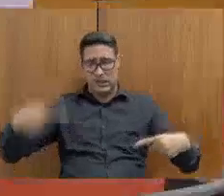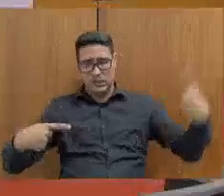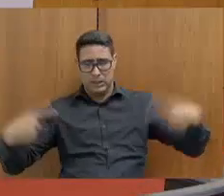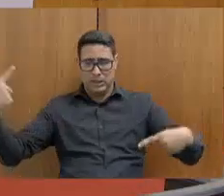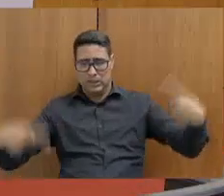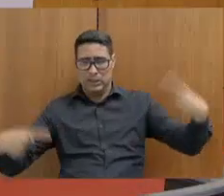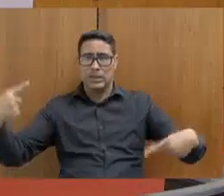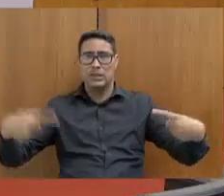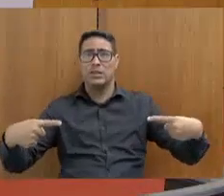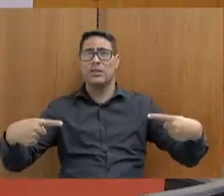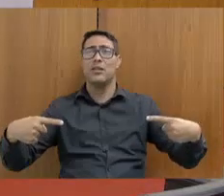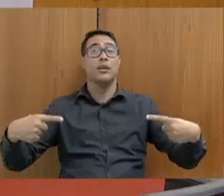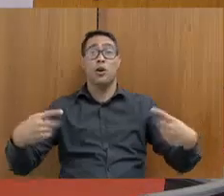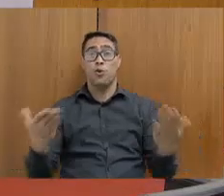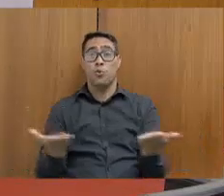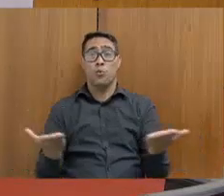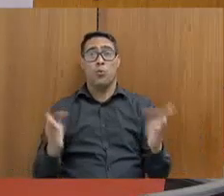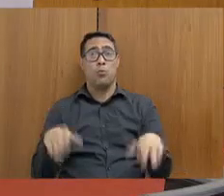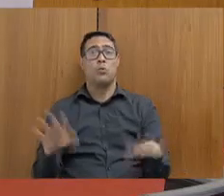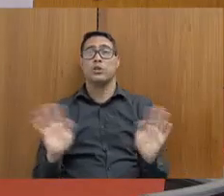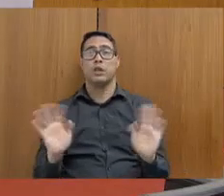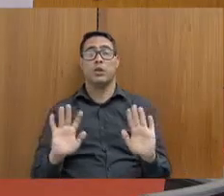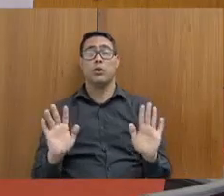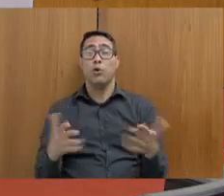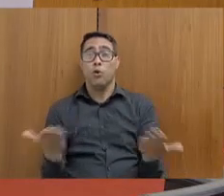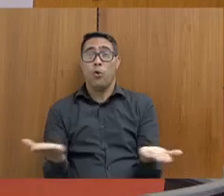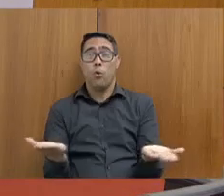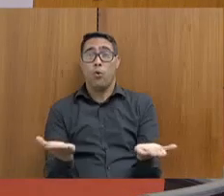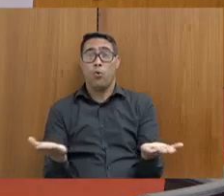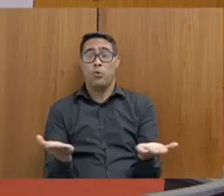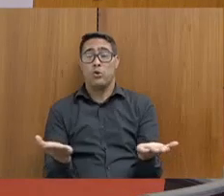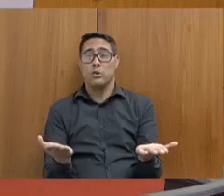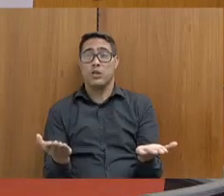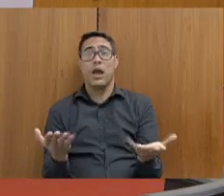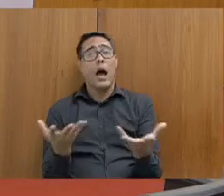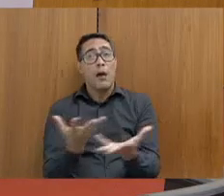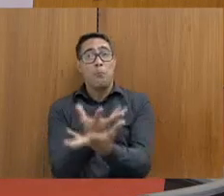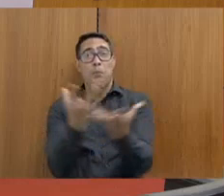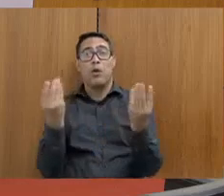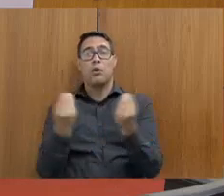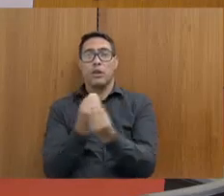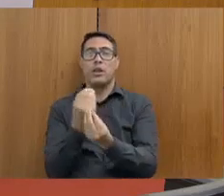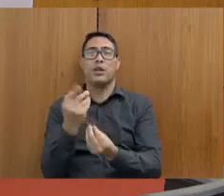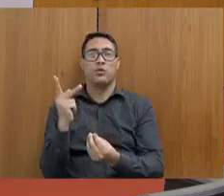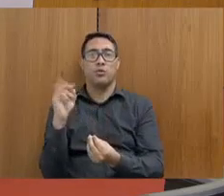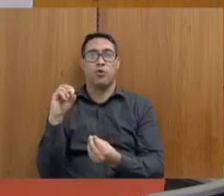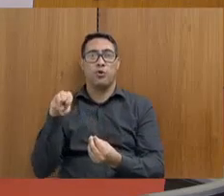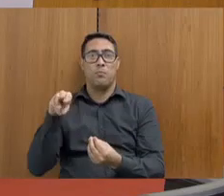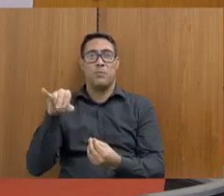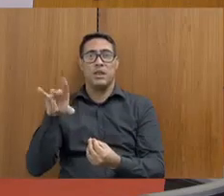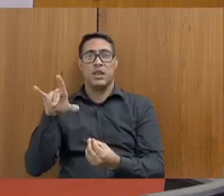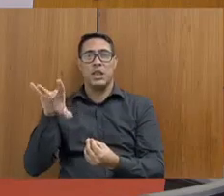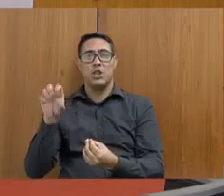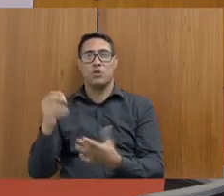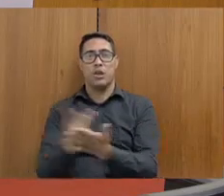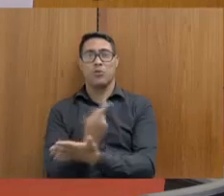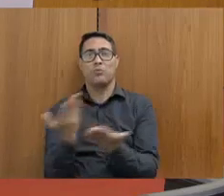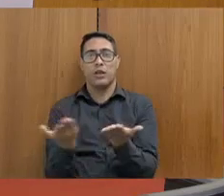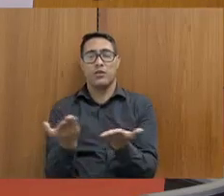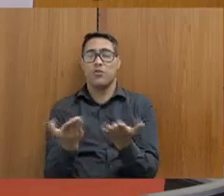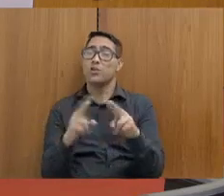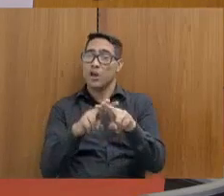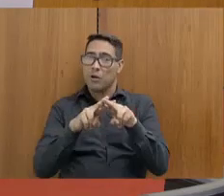não. A maioria dos homicídios que nós temos hoje, eles dizem respeito ao tráfico de drogas. Então, quando você combate efetivamente essas